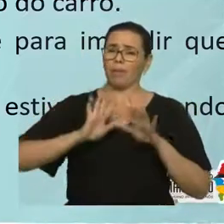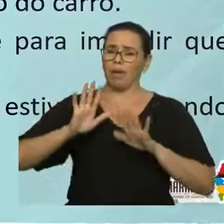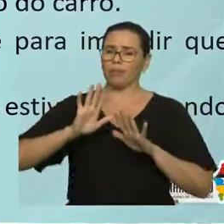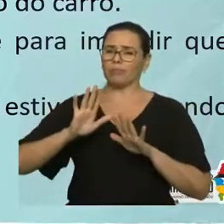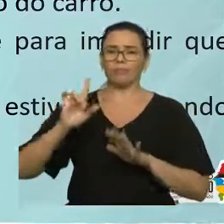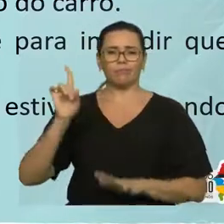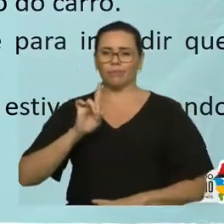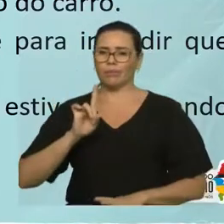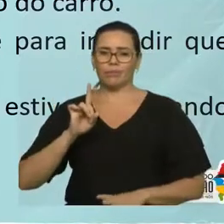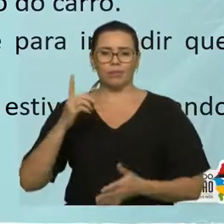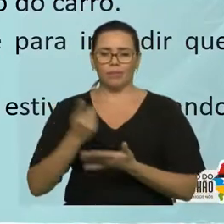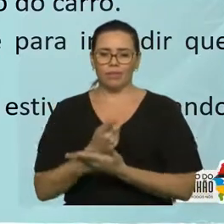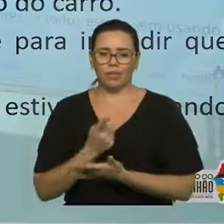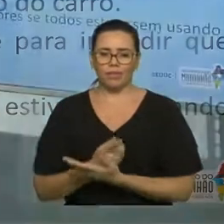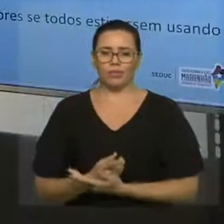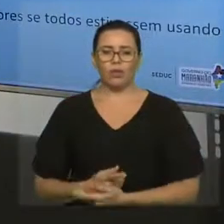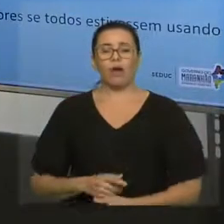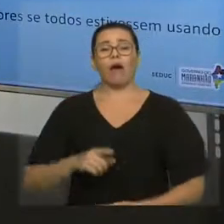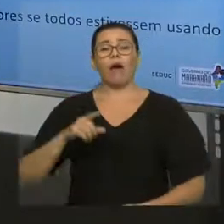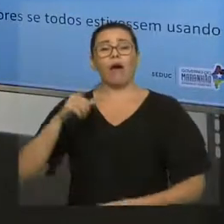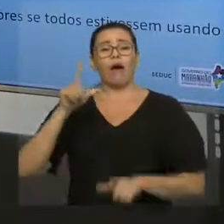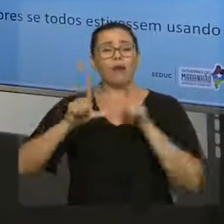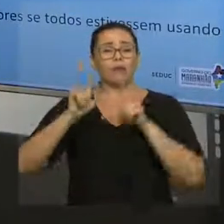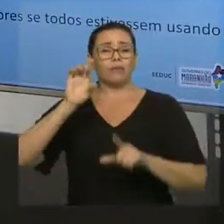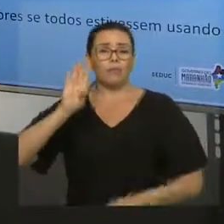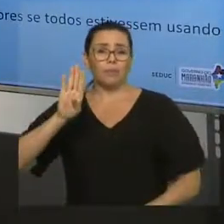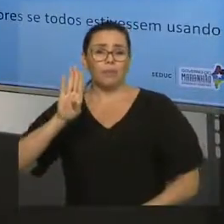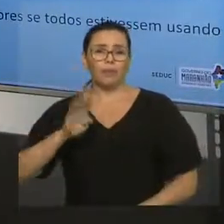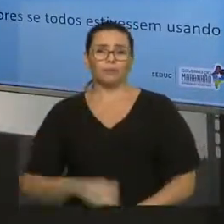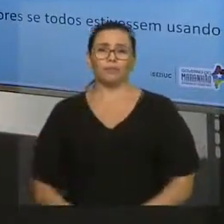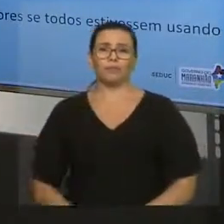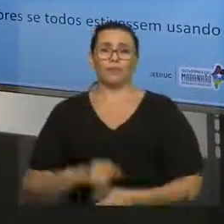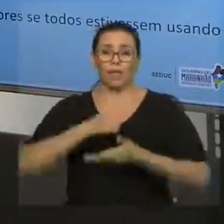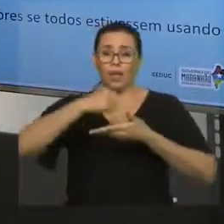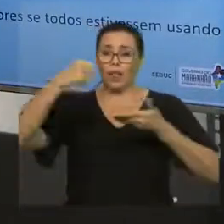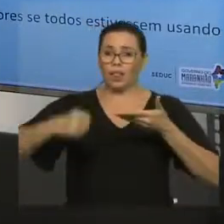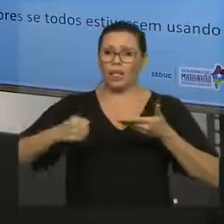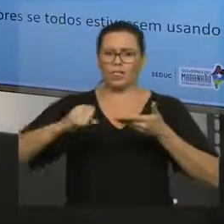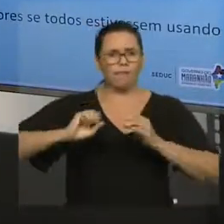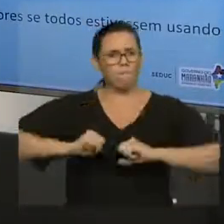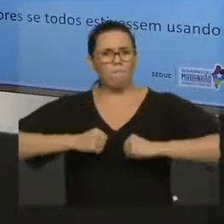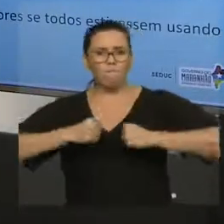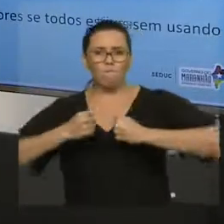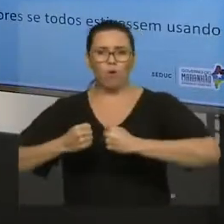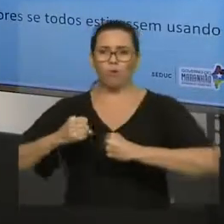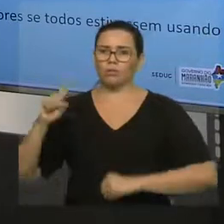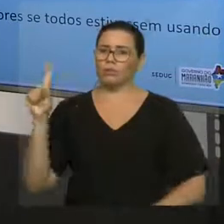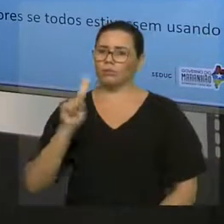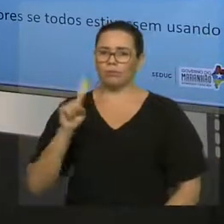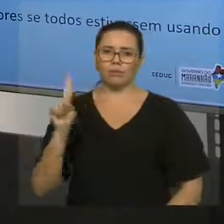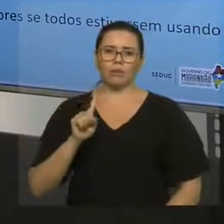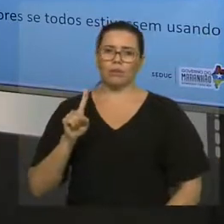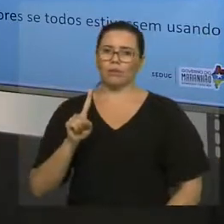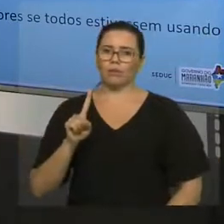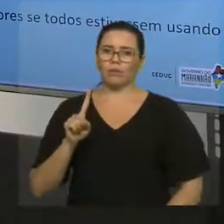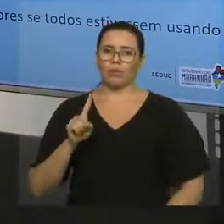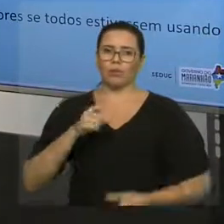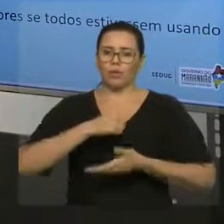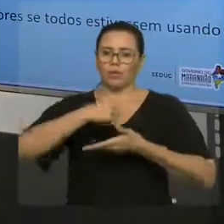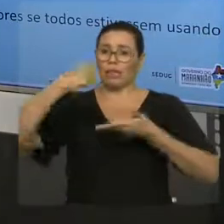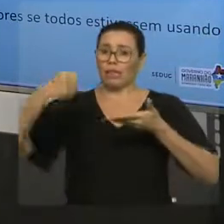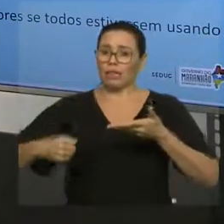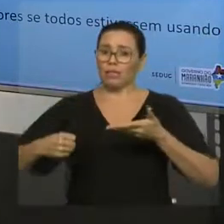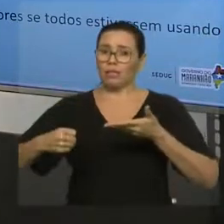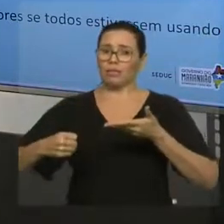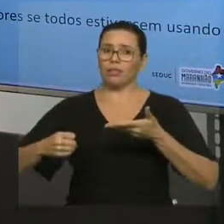passageiros são lançados para a frente. Só lembrando, inércia não é força, então não tem nenhuma força que vai puxar o passageiro para a frente, tá bom? É apenas